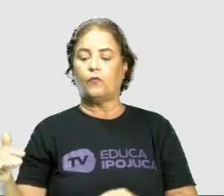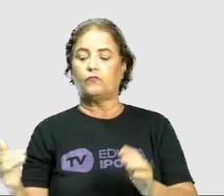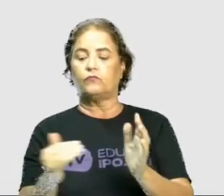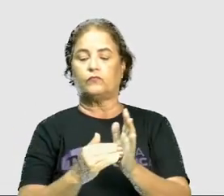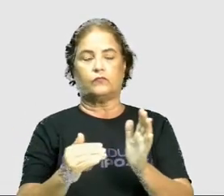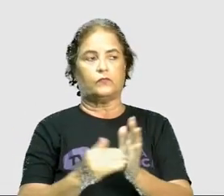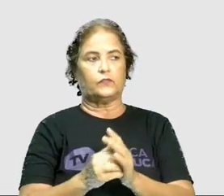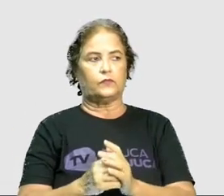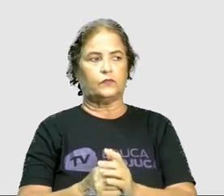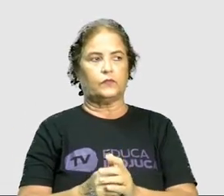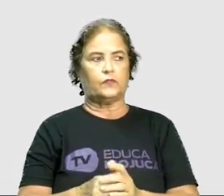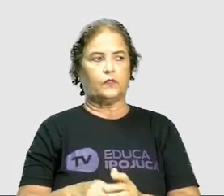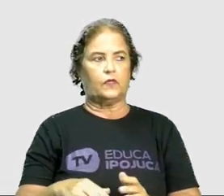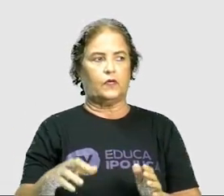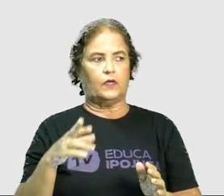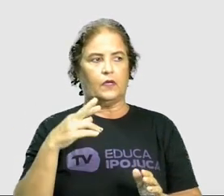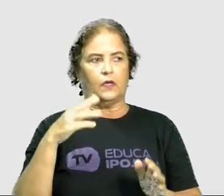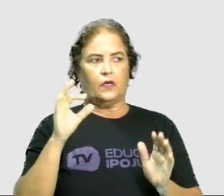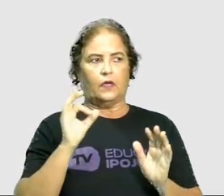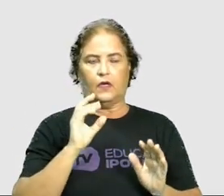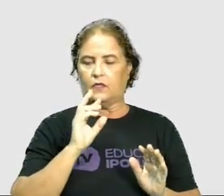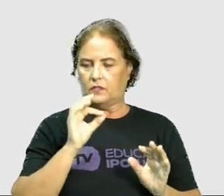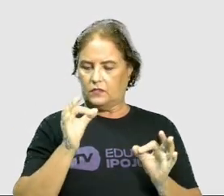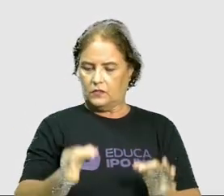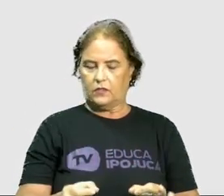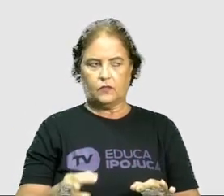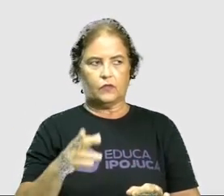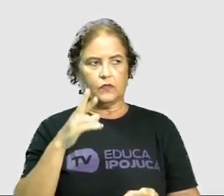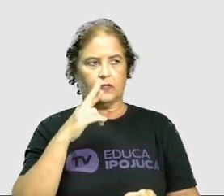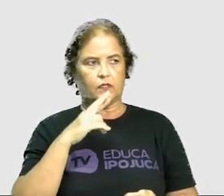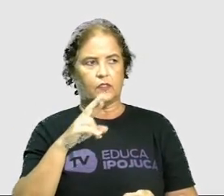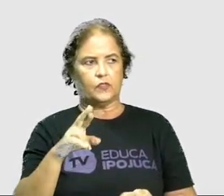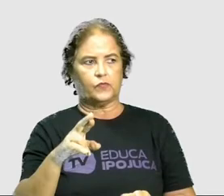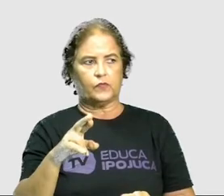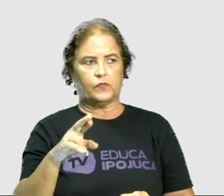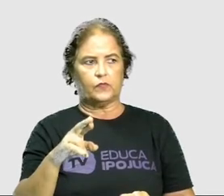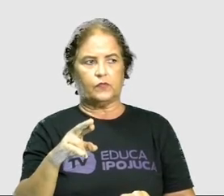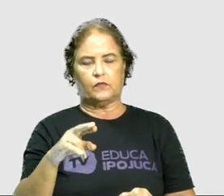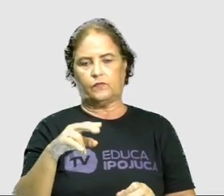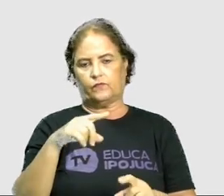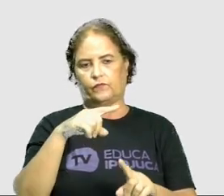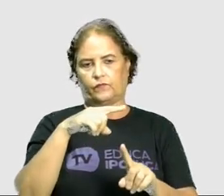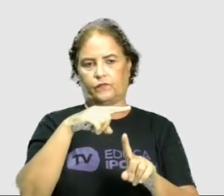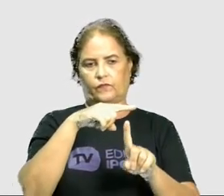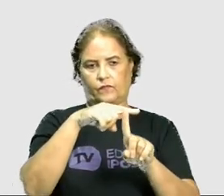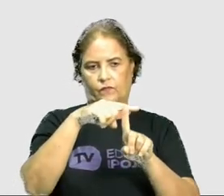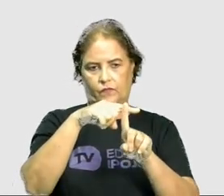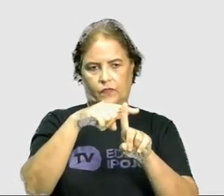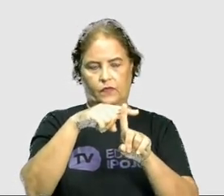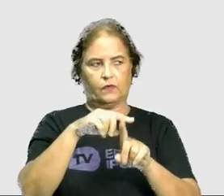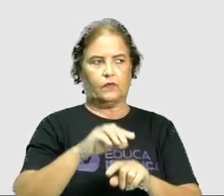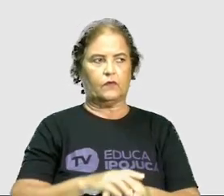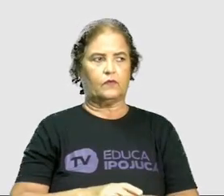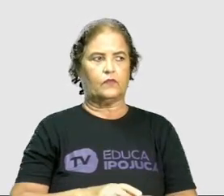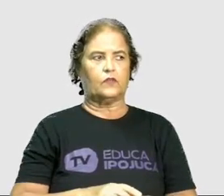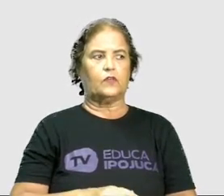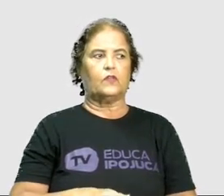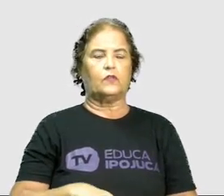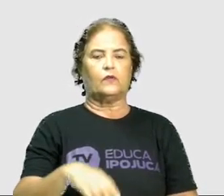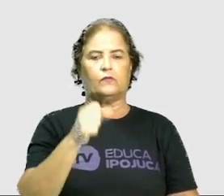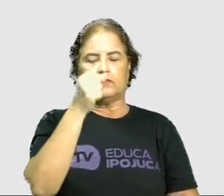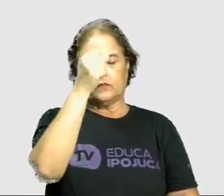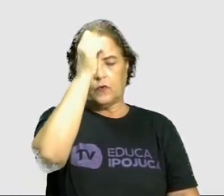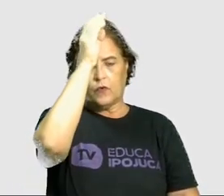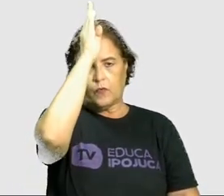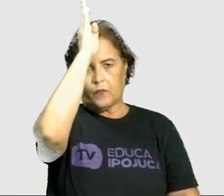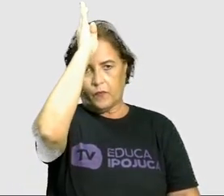Acertou quem respondeu a cruzinha. E, lógico, o romano representado